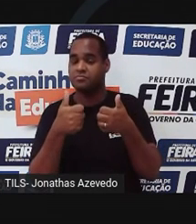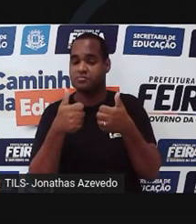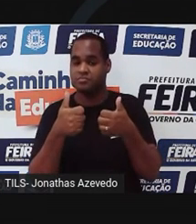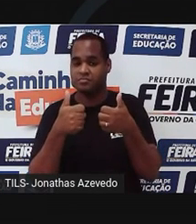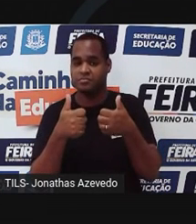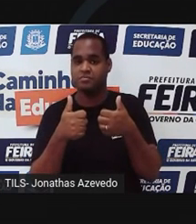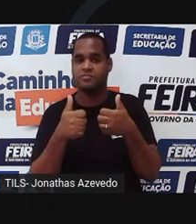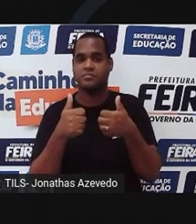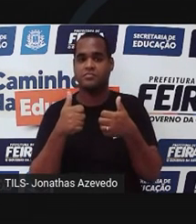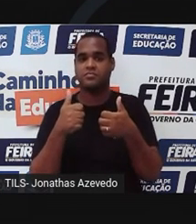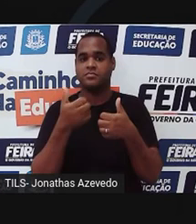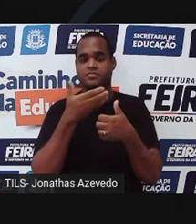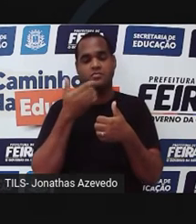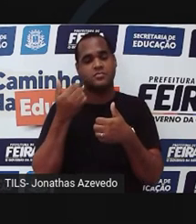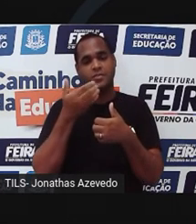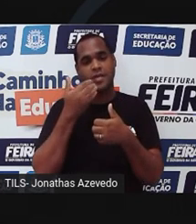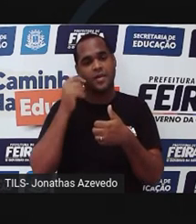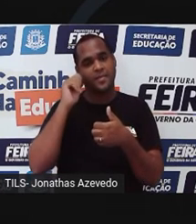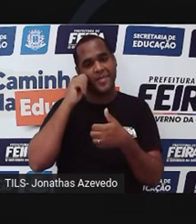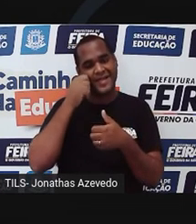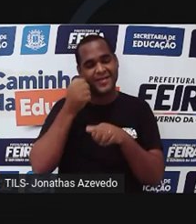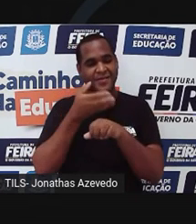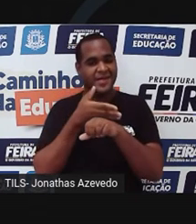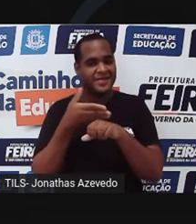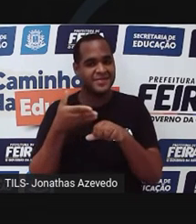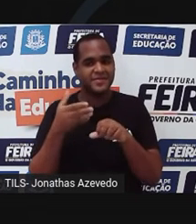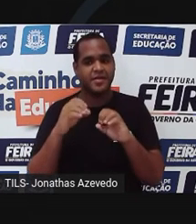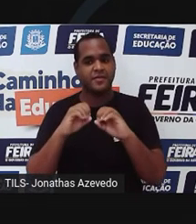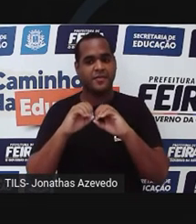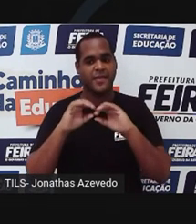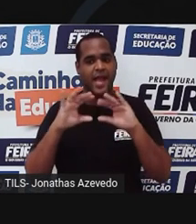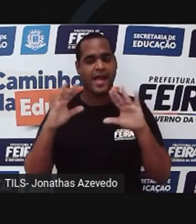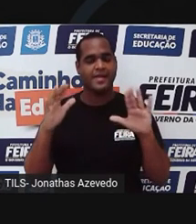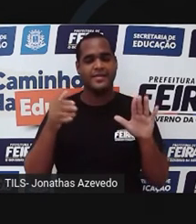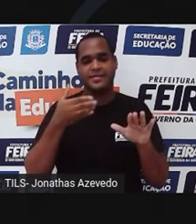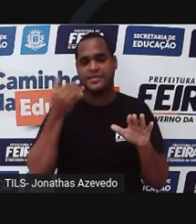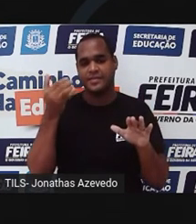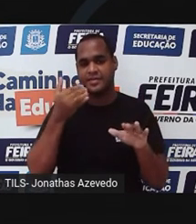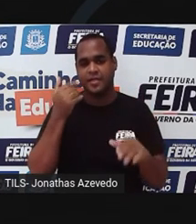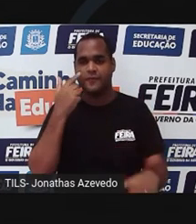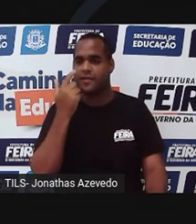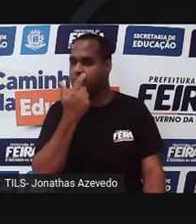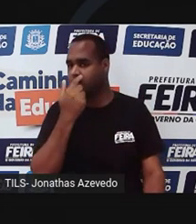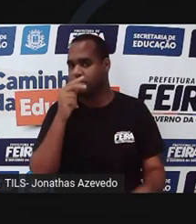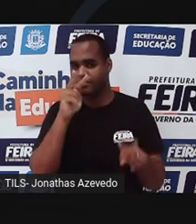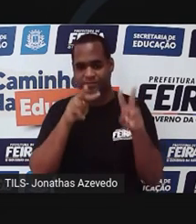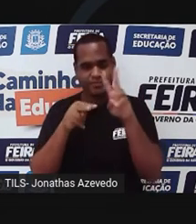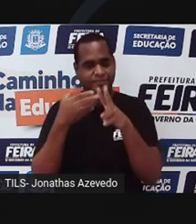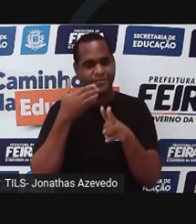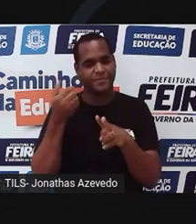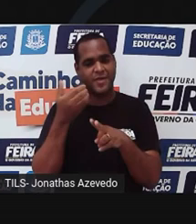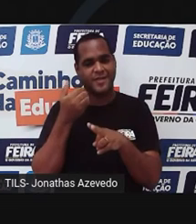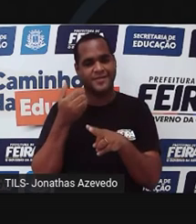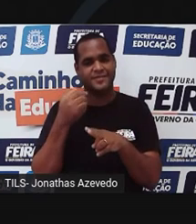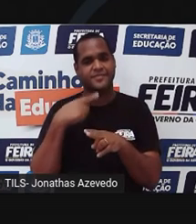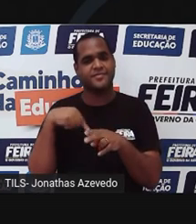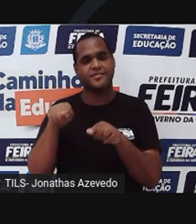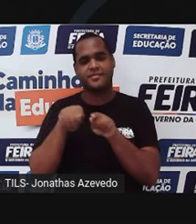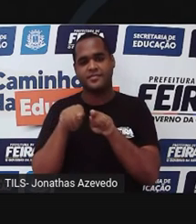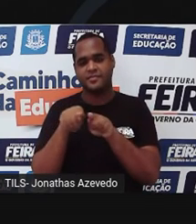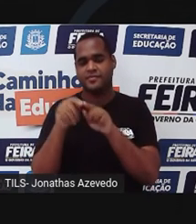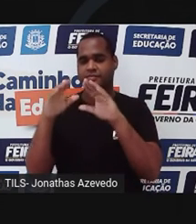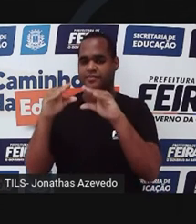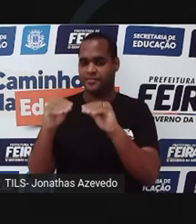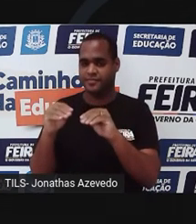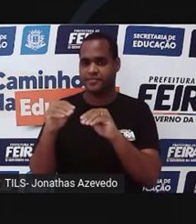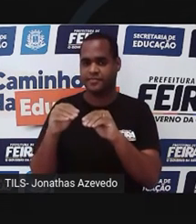Tudo fica mais preto ou branco, né? Então, eles têm uma visão melhor. Porque nós também, à noite, a gente não